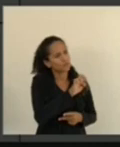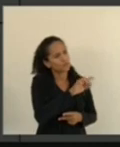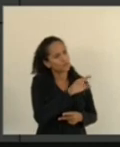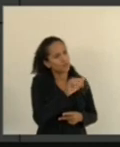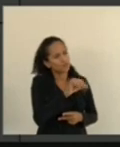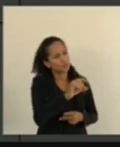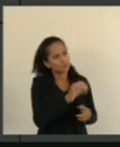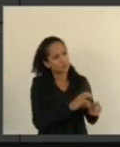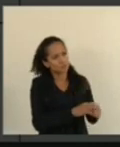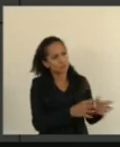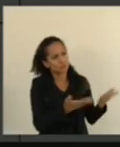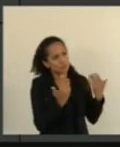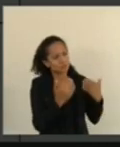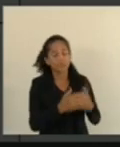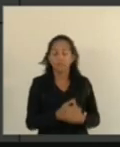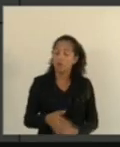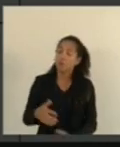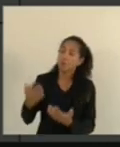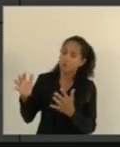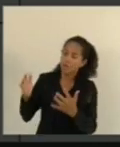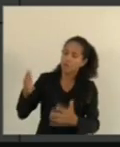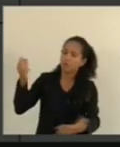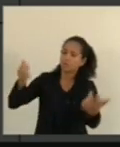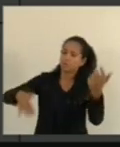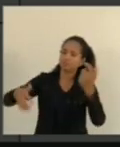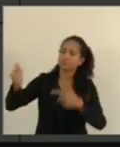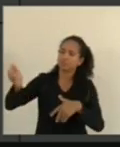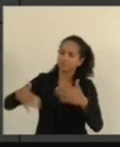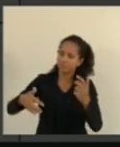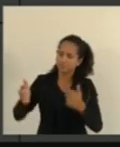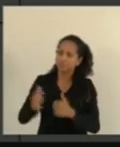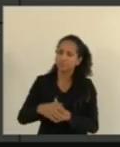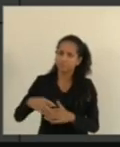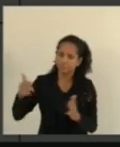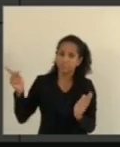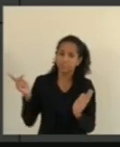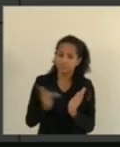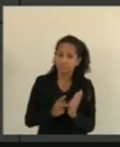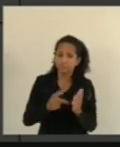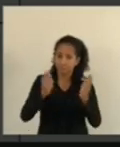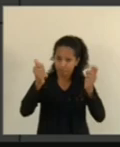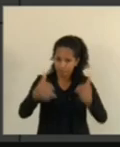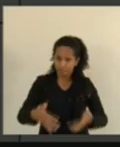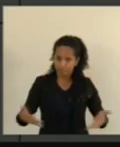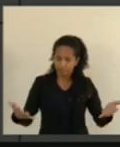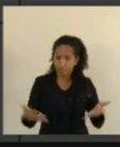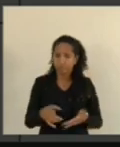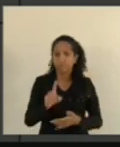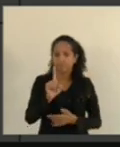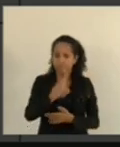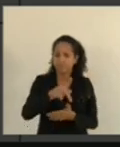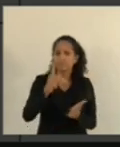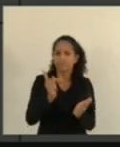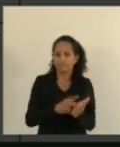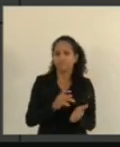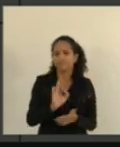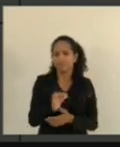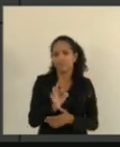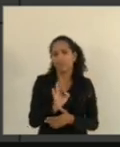Danilo, parabéns pelas suas palavras. Realmente, o que o v. excelente está falando é uma verdade